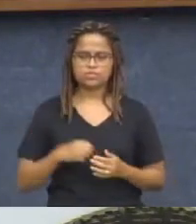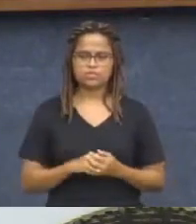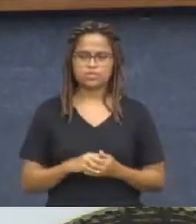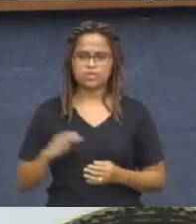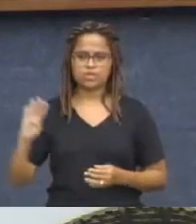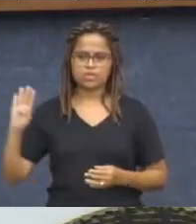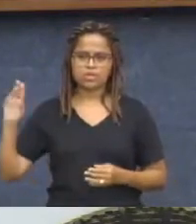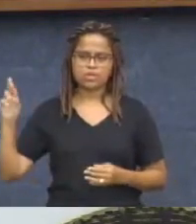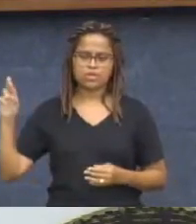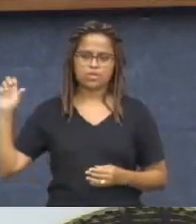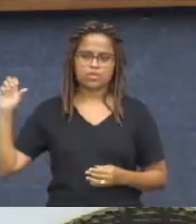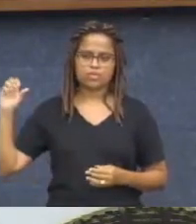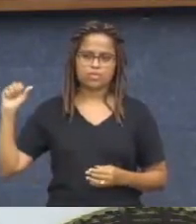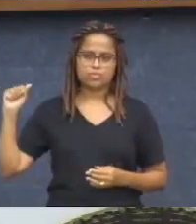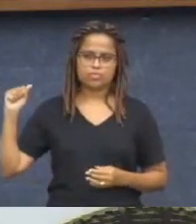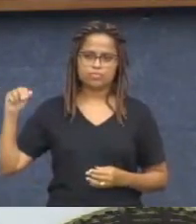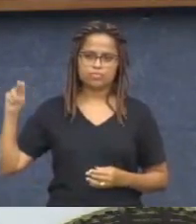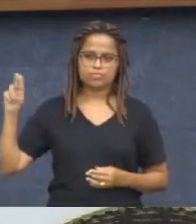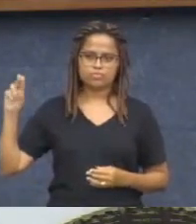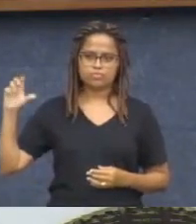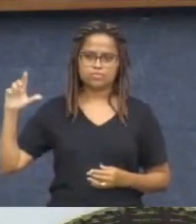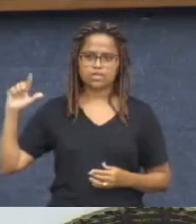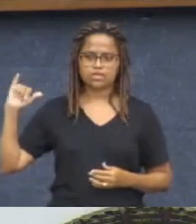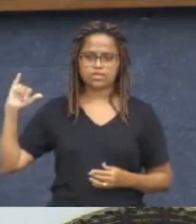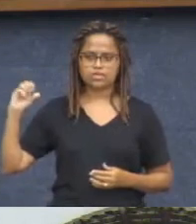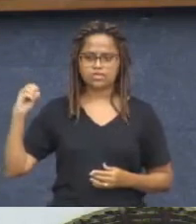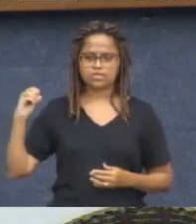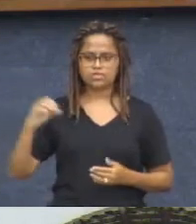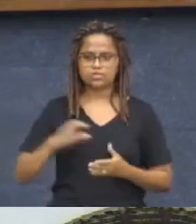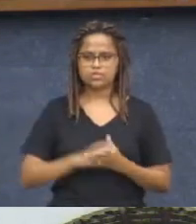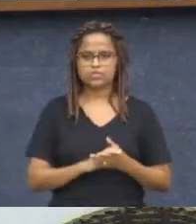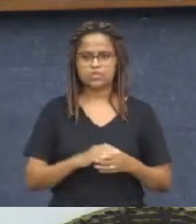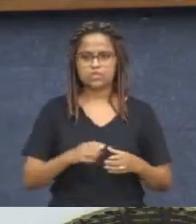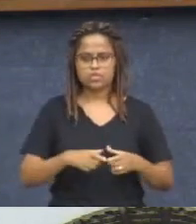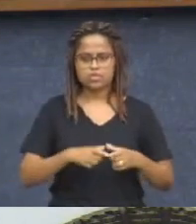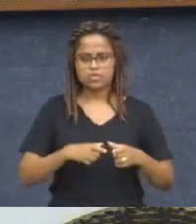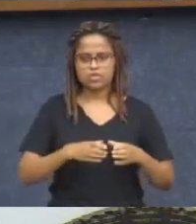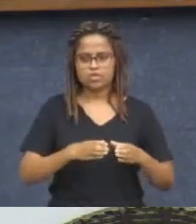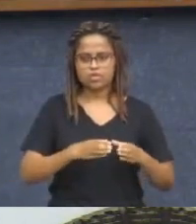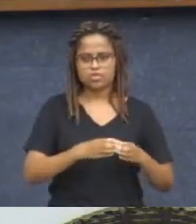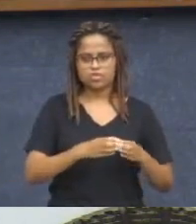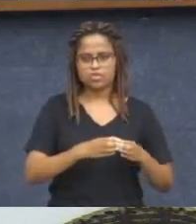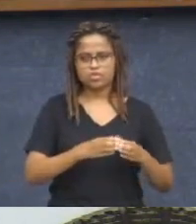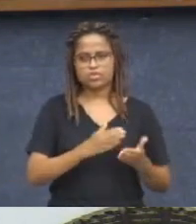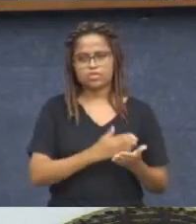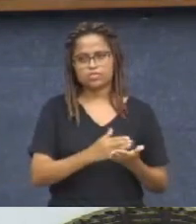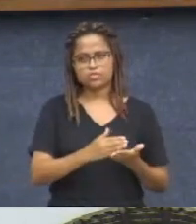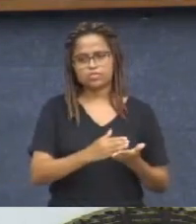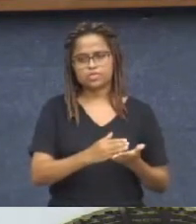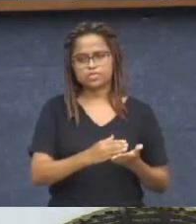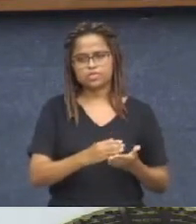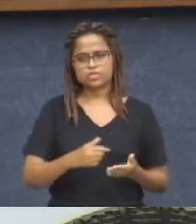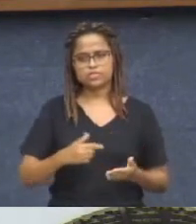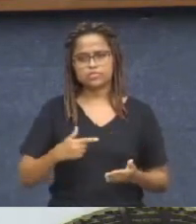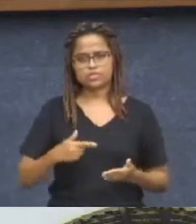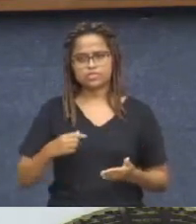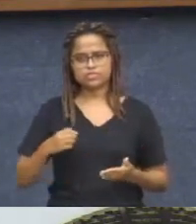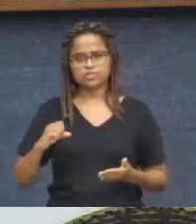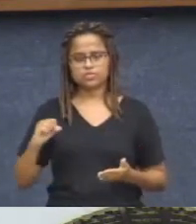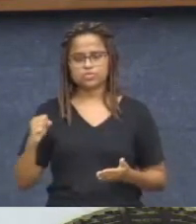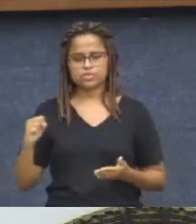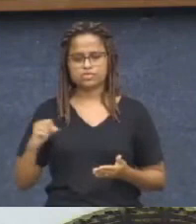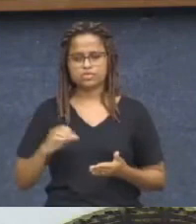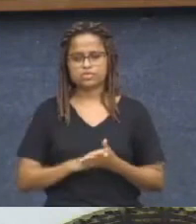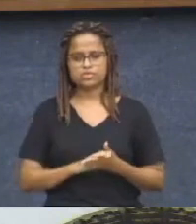Emendas não há. Quoro. Maioria dos membros da Câmara são 21 votos e a votação é nominal. Parecer das comissões,